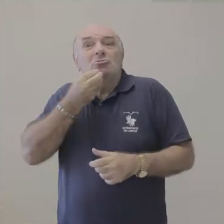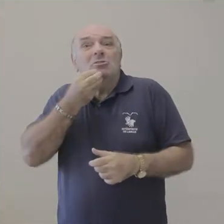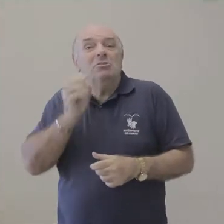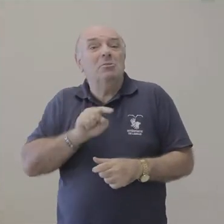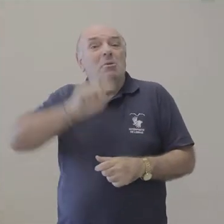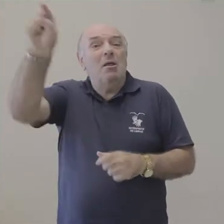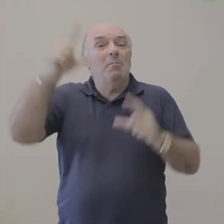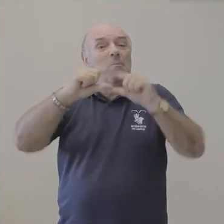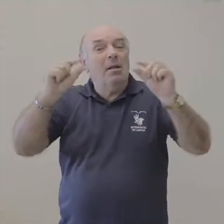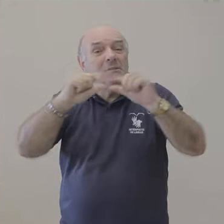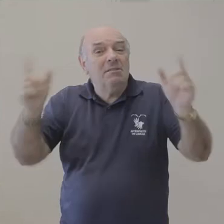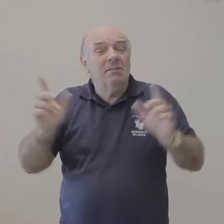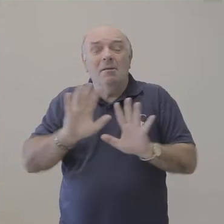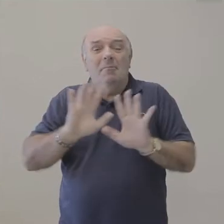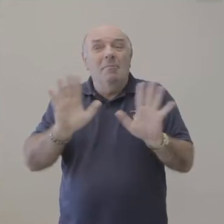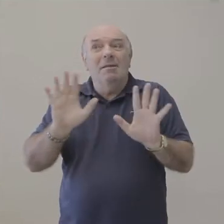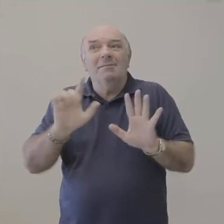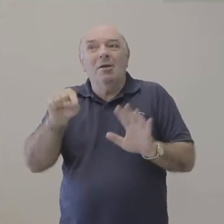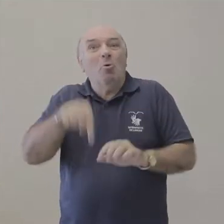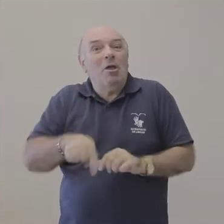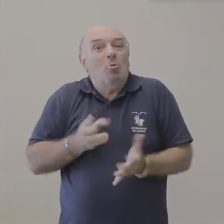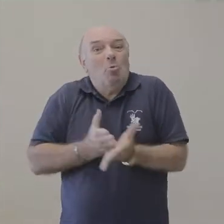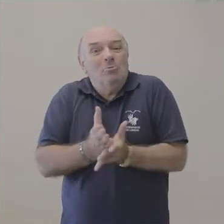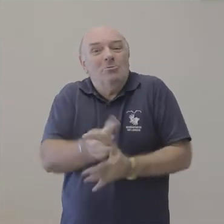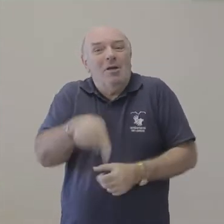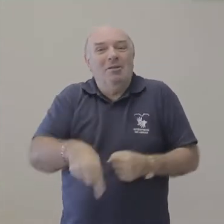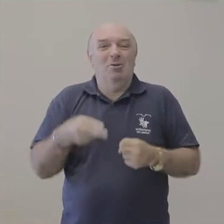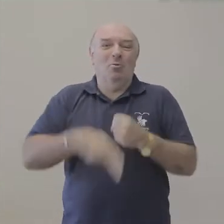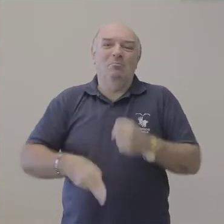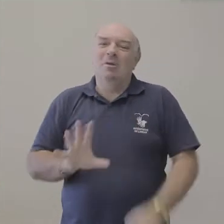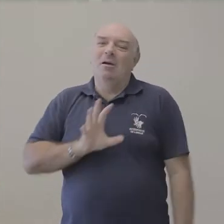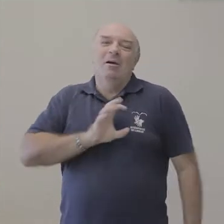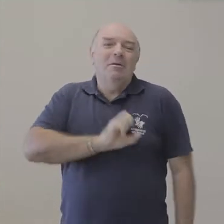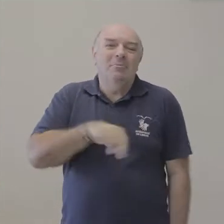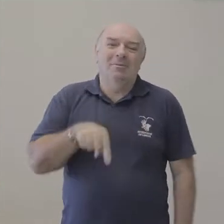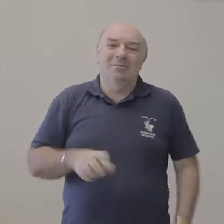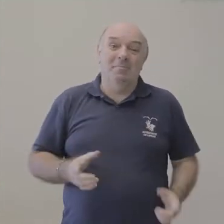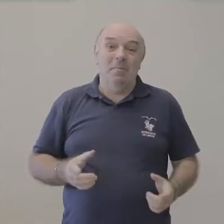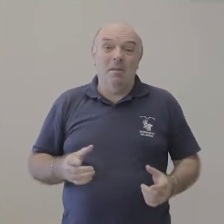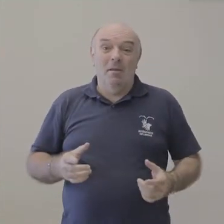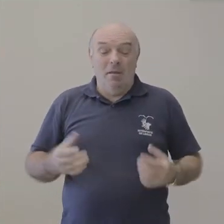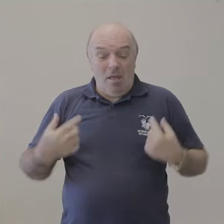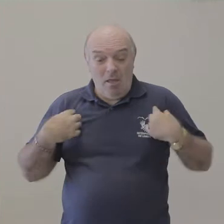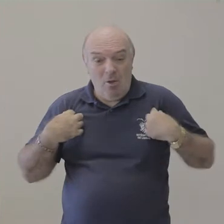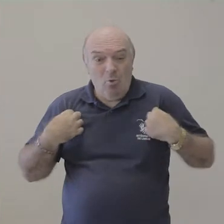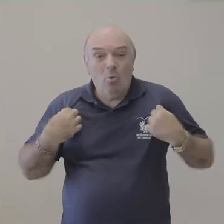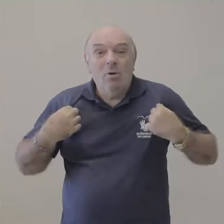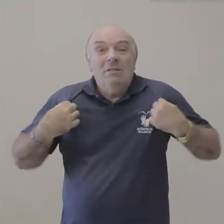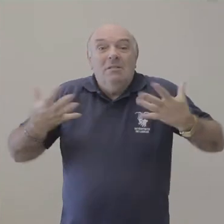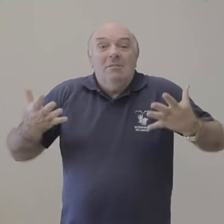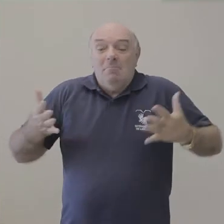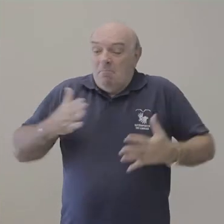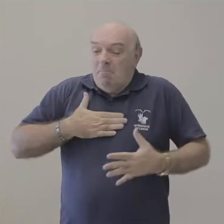ir para Brasília e tudo. E, no entanto, eu preferi continuar na UFIS por amor mesmo.